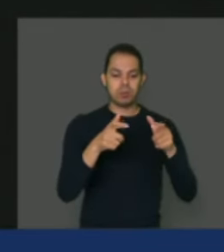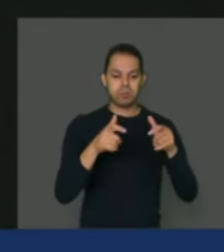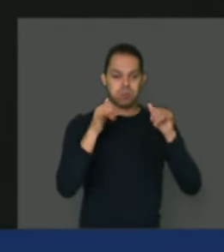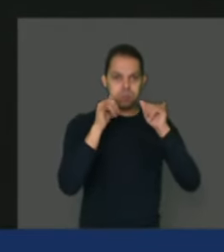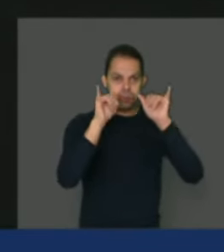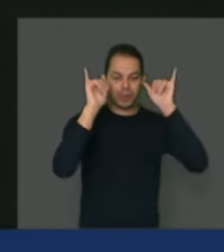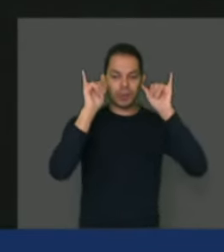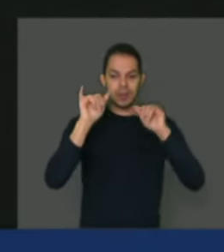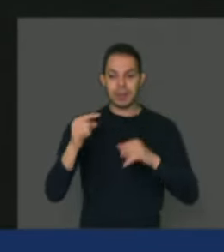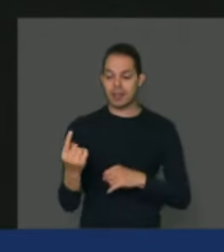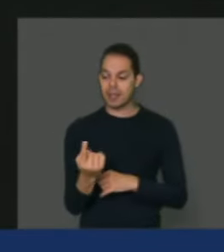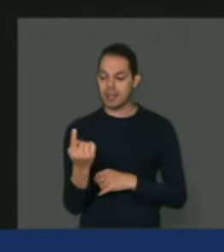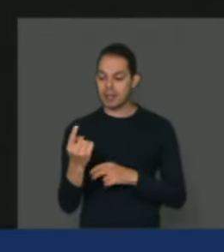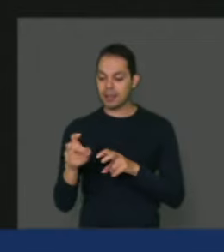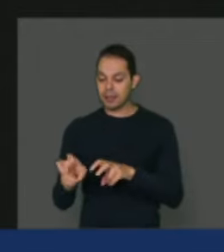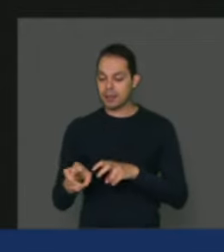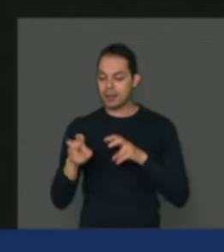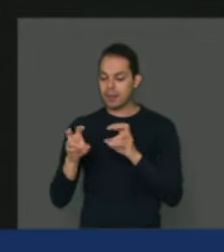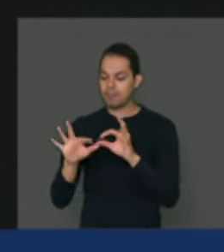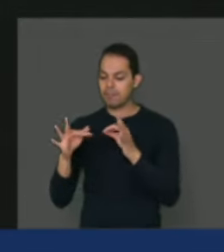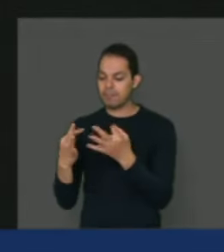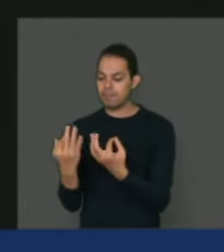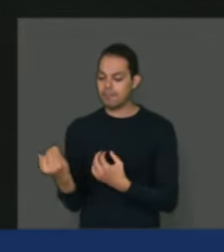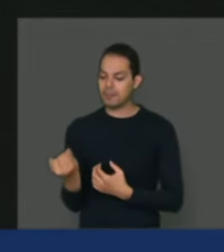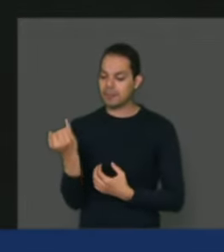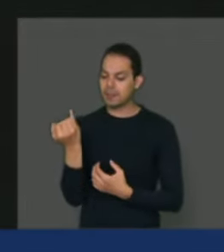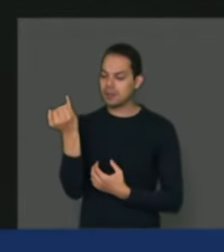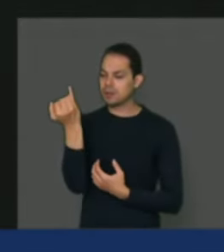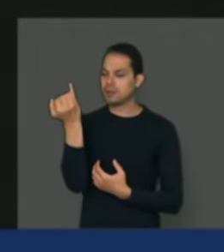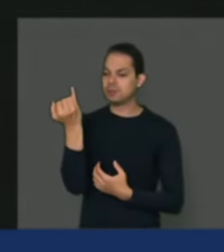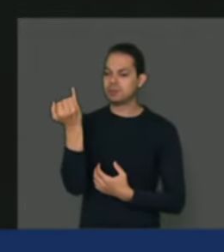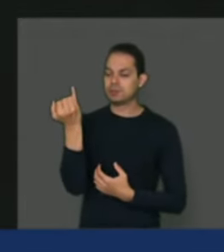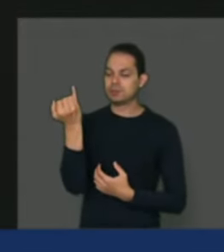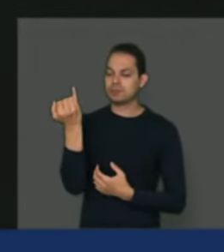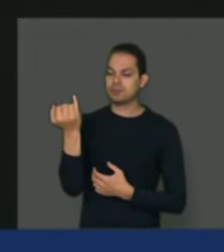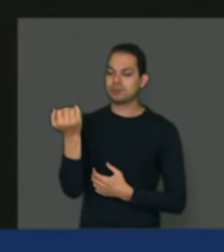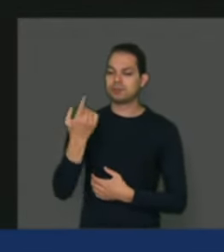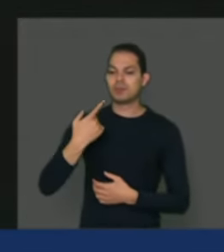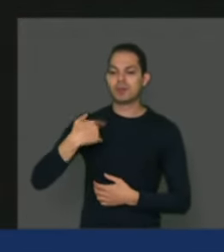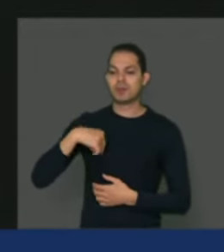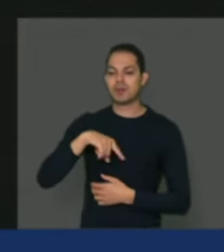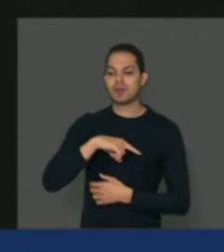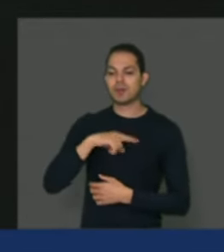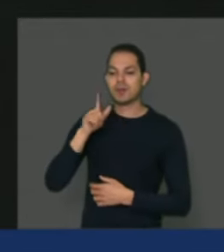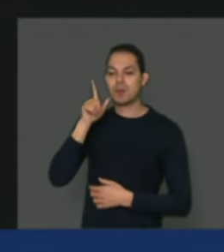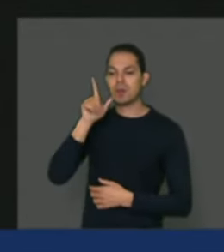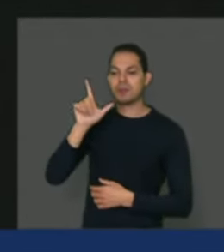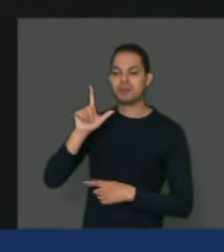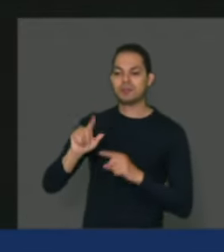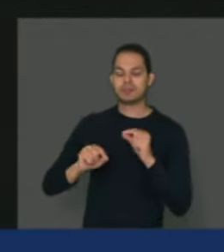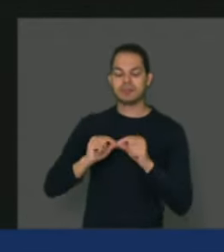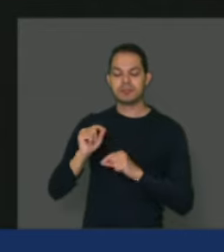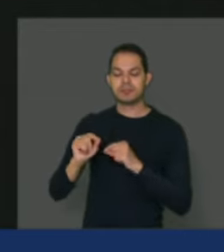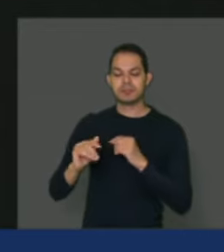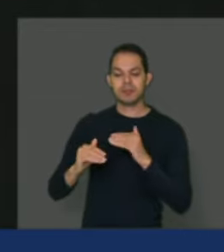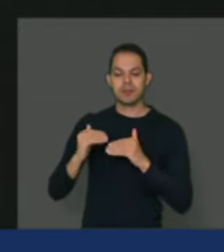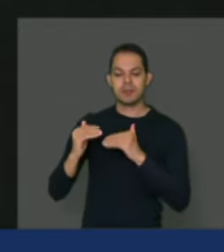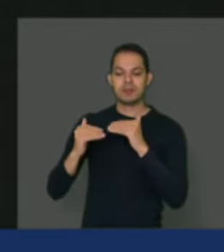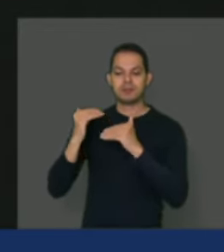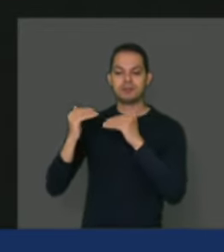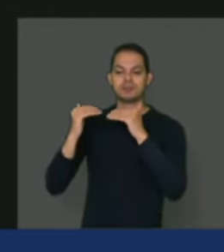primeira, que é determinante e fundamental, é nós conseguirmos avançar para